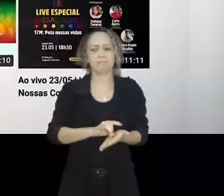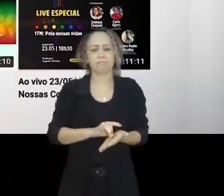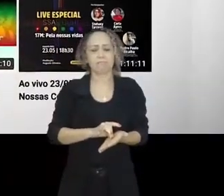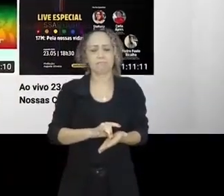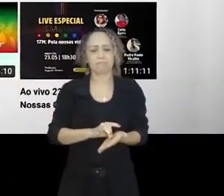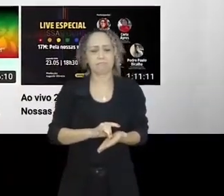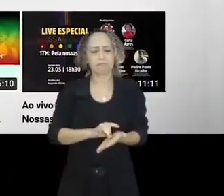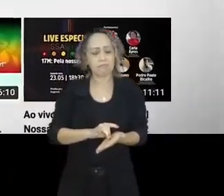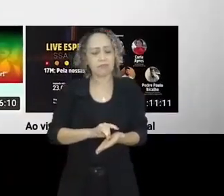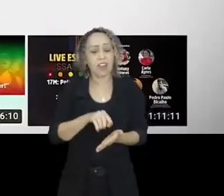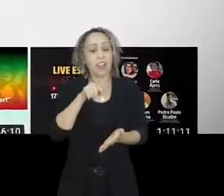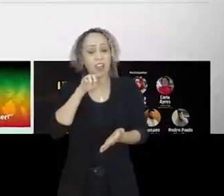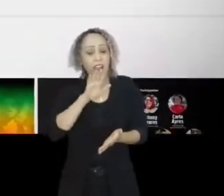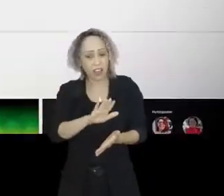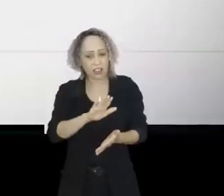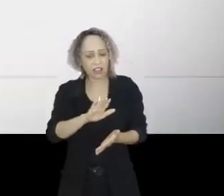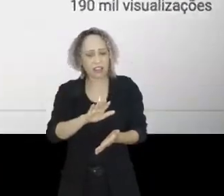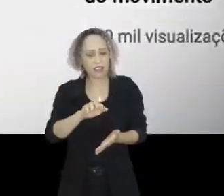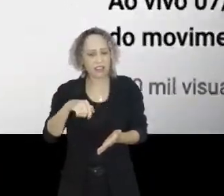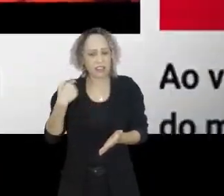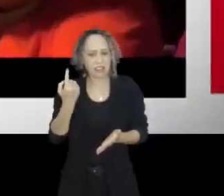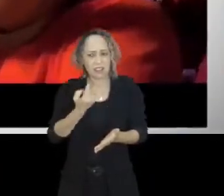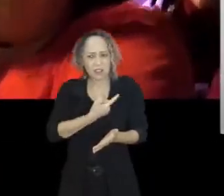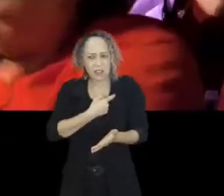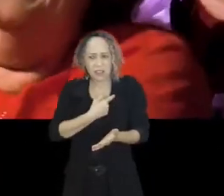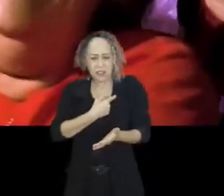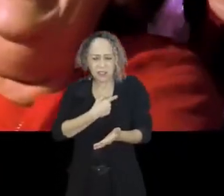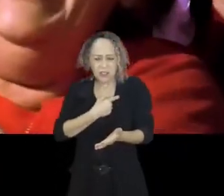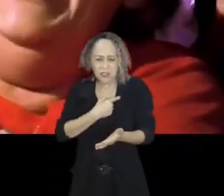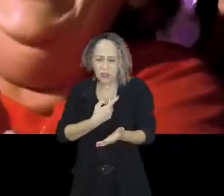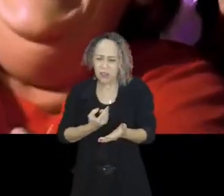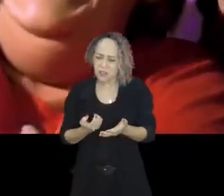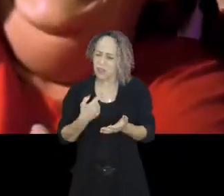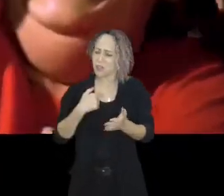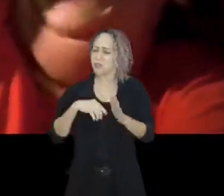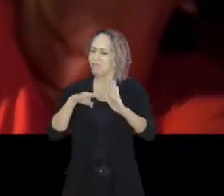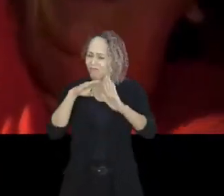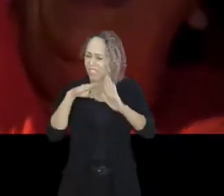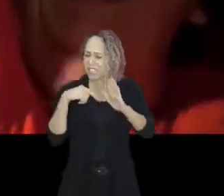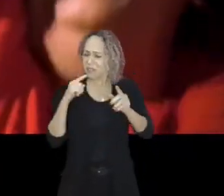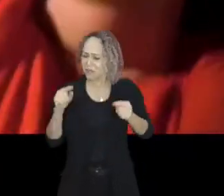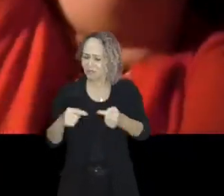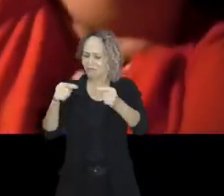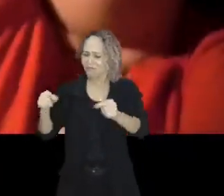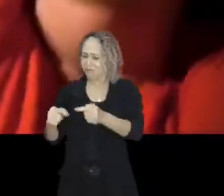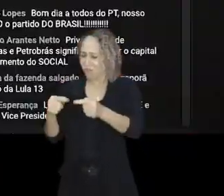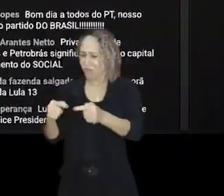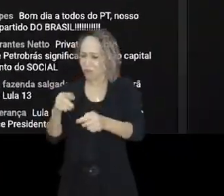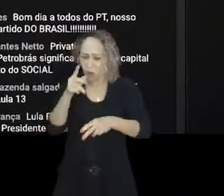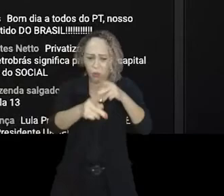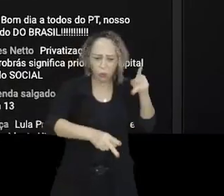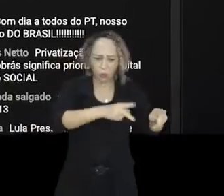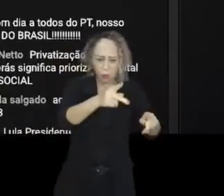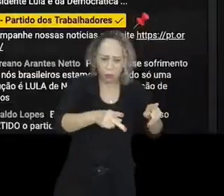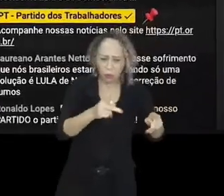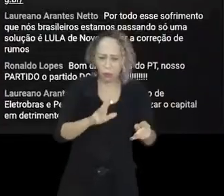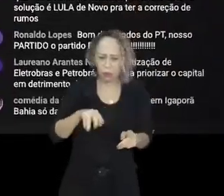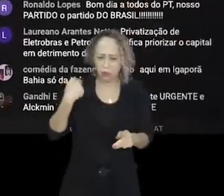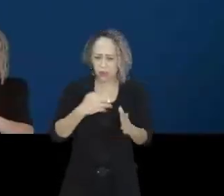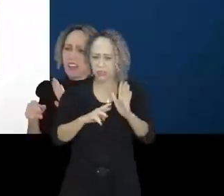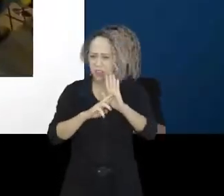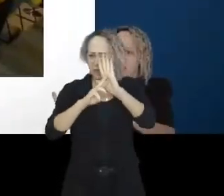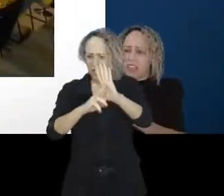Assim, voltamos e somos voltados pela voz das ruas e das redes.